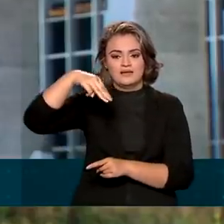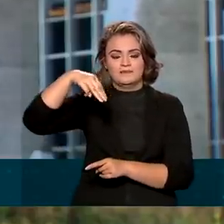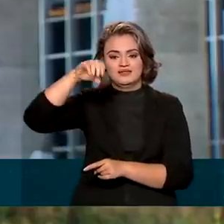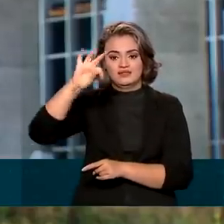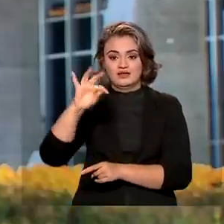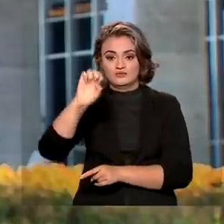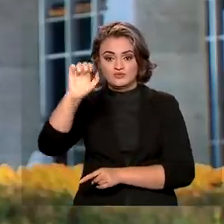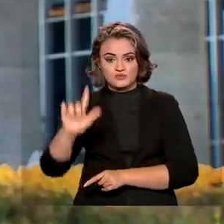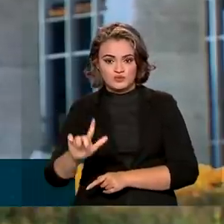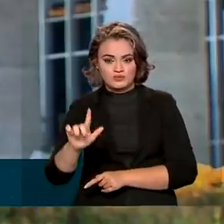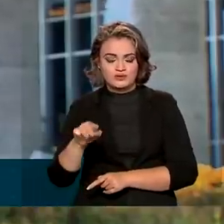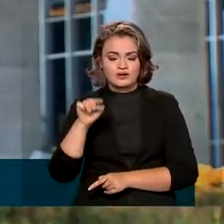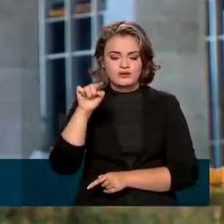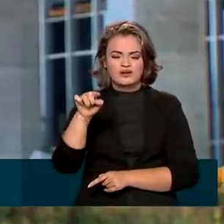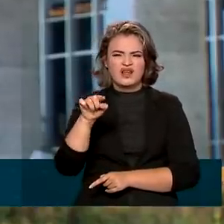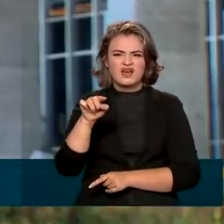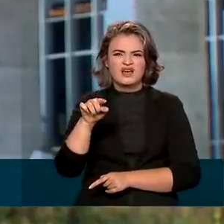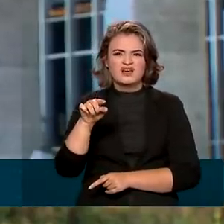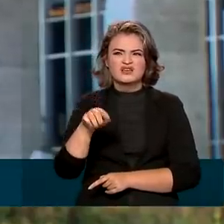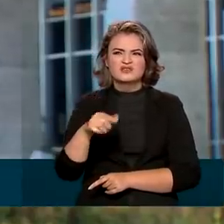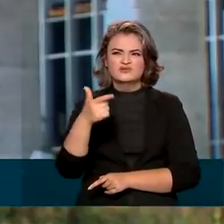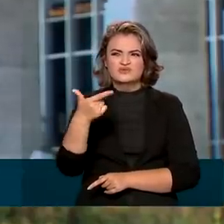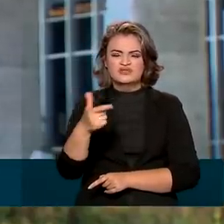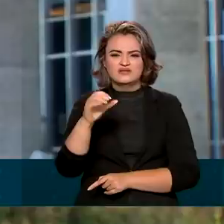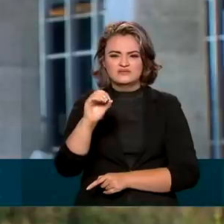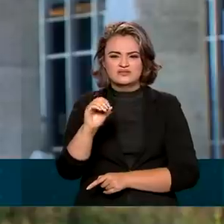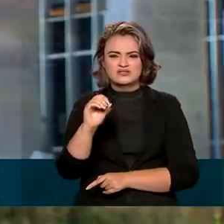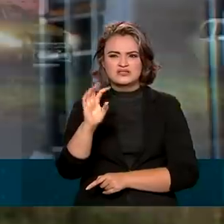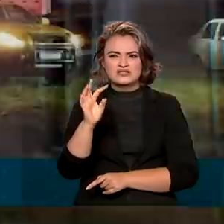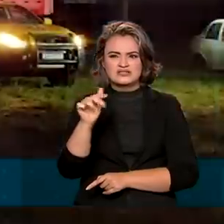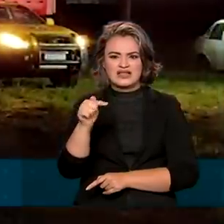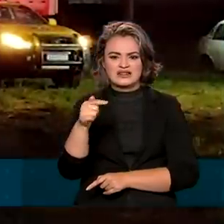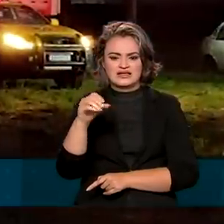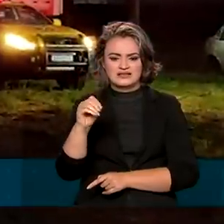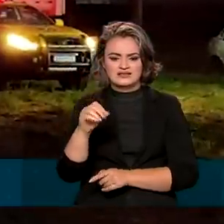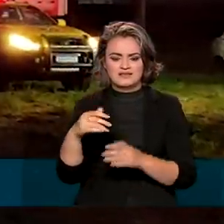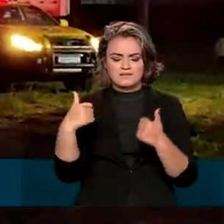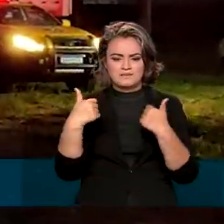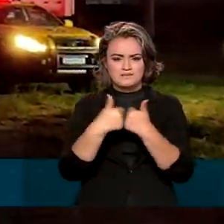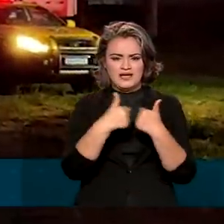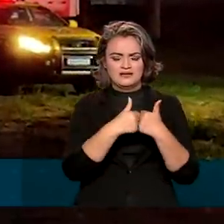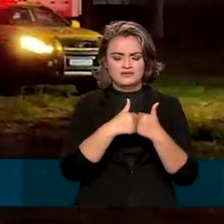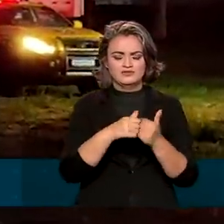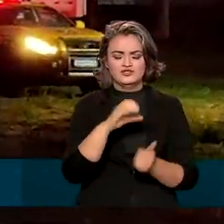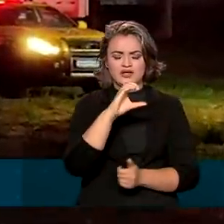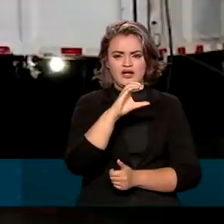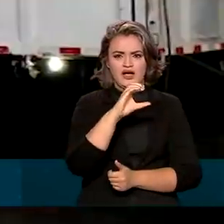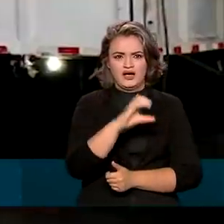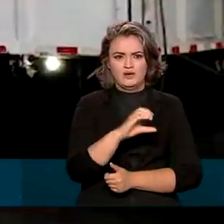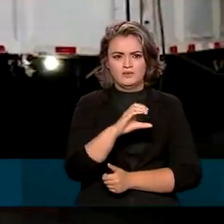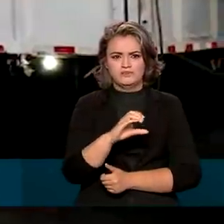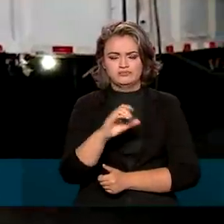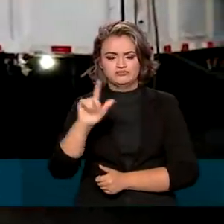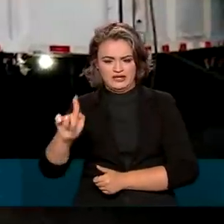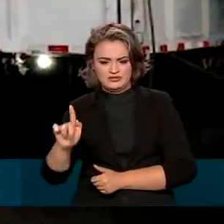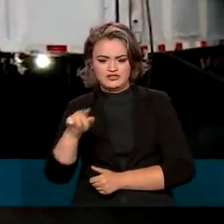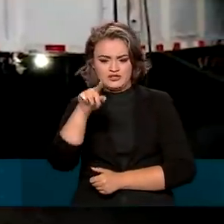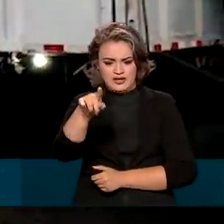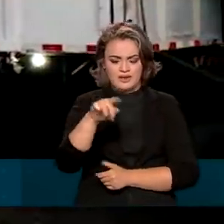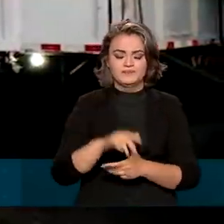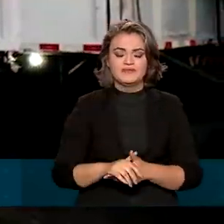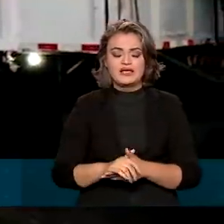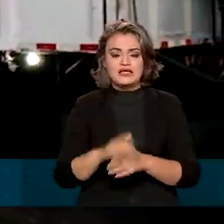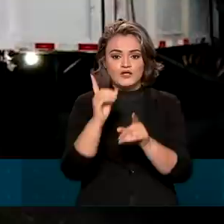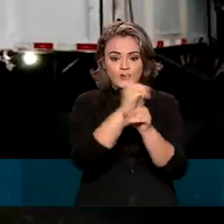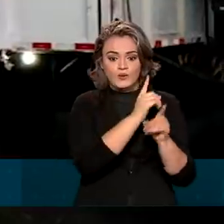Deodópolis, a quase 270 quilômetros de Campo Grande, capital do Estado. A droga estava escondida em